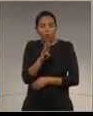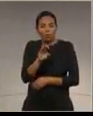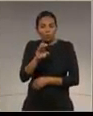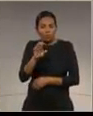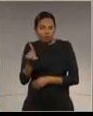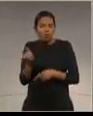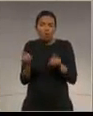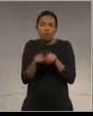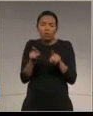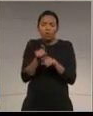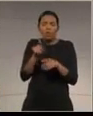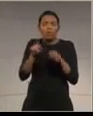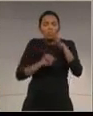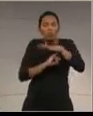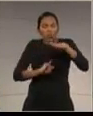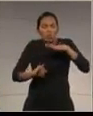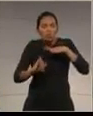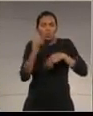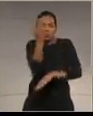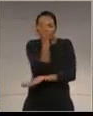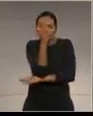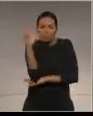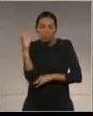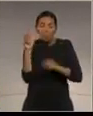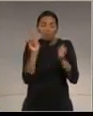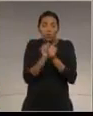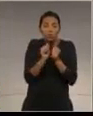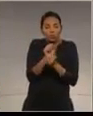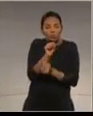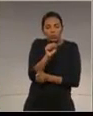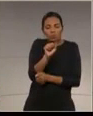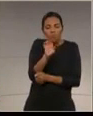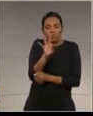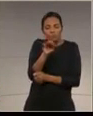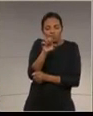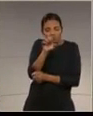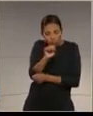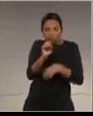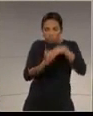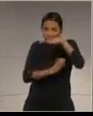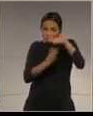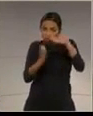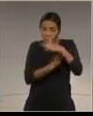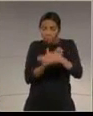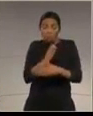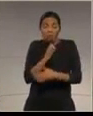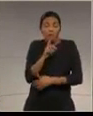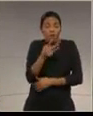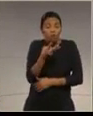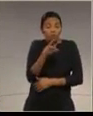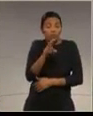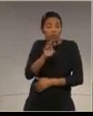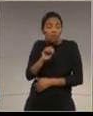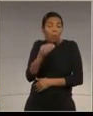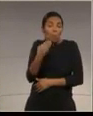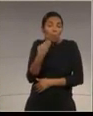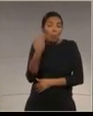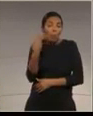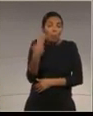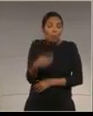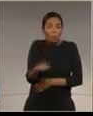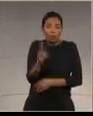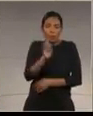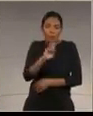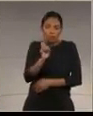Ambiente e o consórcio SATES, no valor de R$ 30 milhões, com vigência de 15 anos. Em